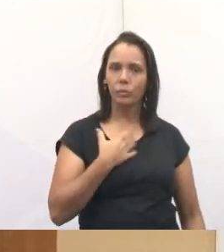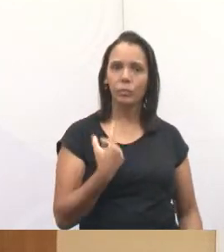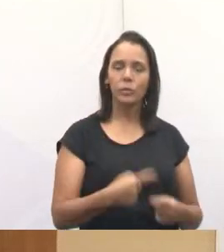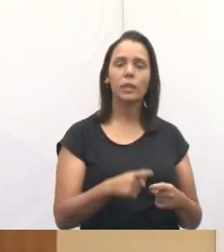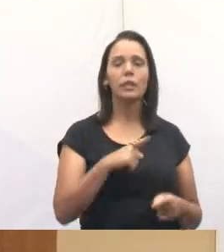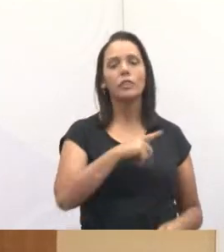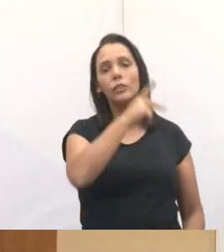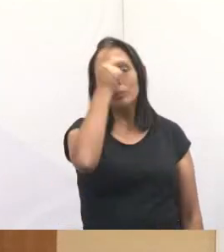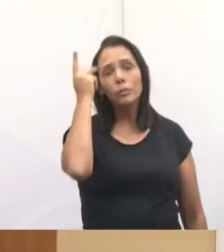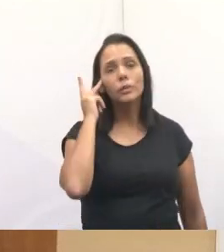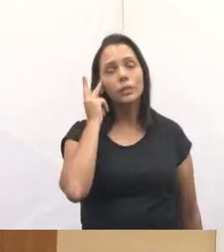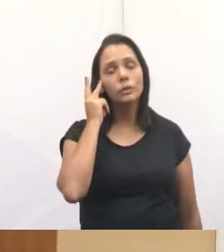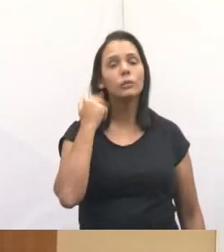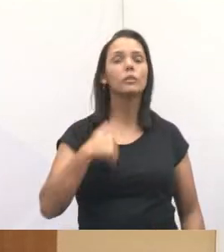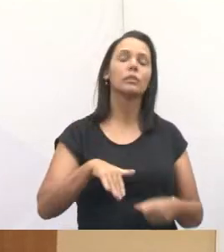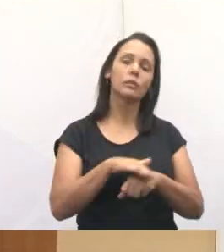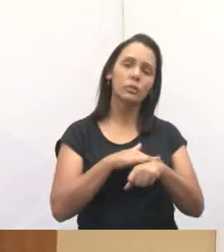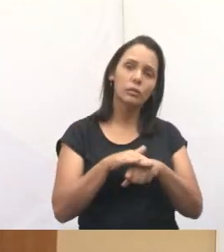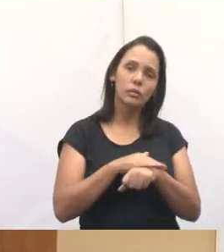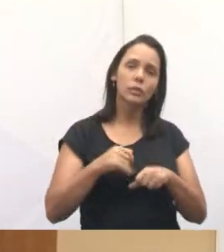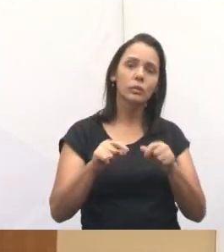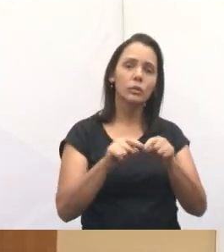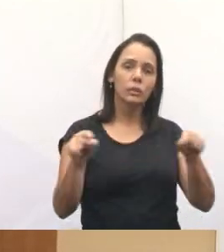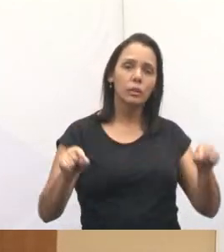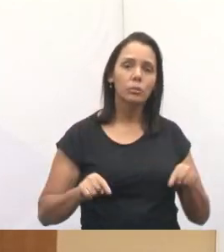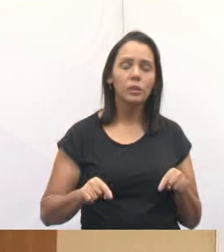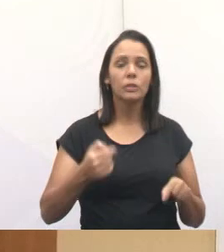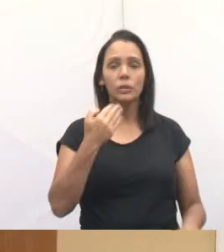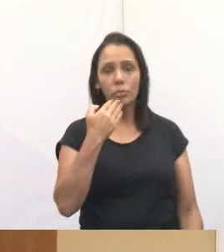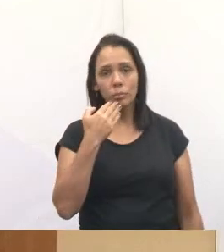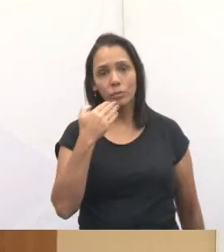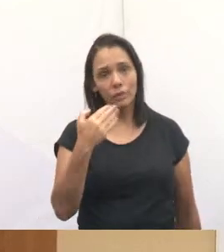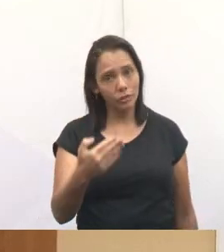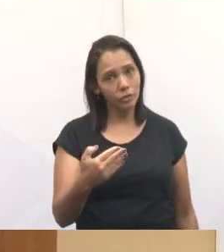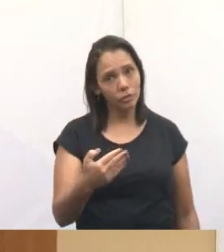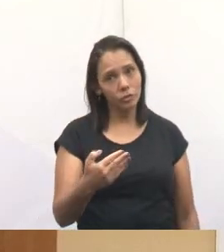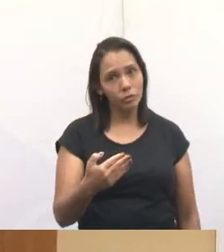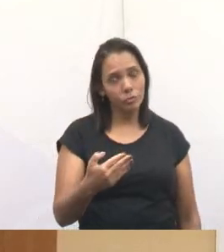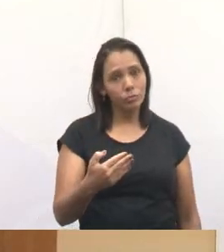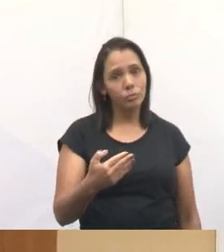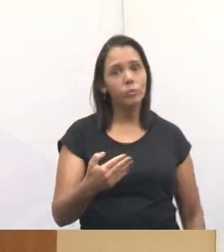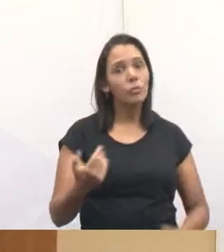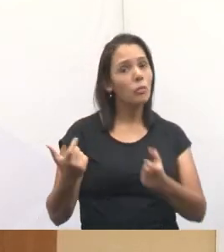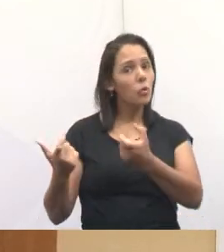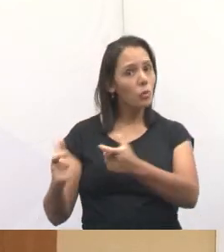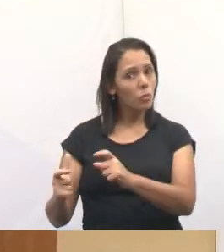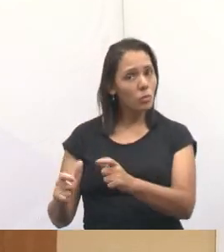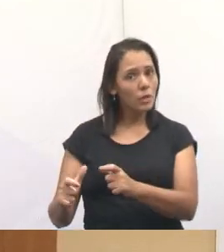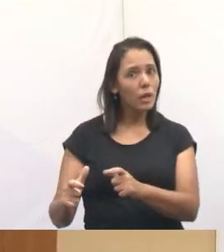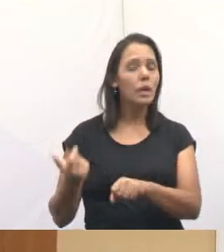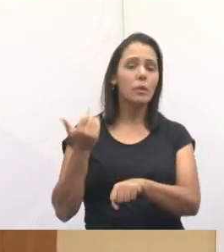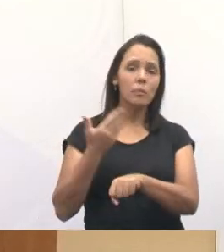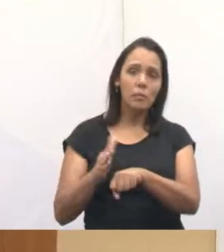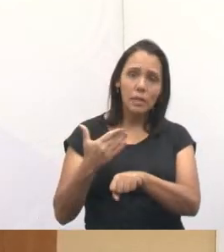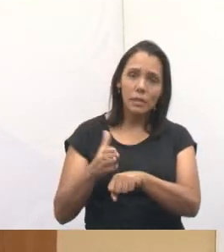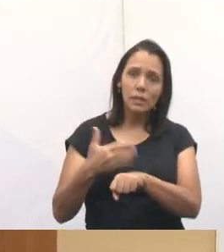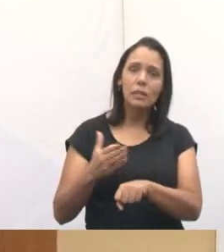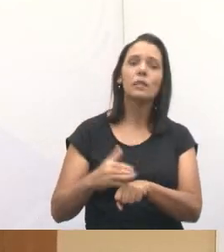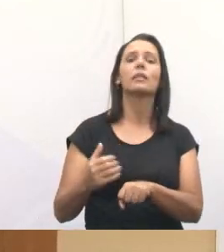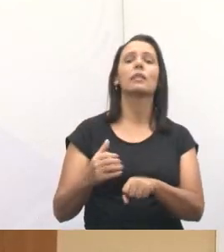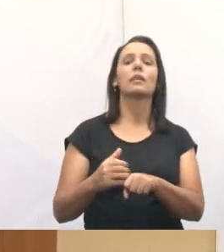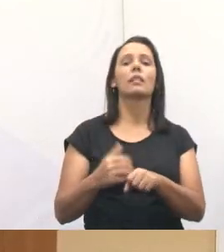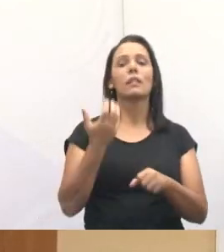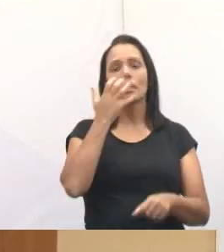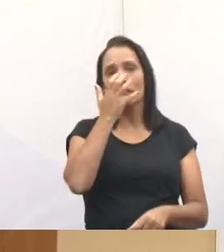munícipes que vieram conversar com a gente no gabinete, pedindo, não é? Pra ter um espaço para adestramento de cães